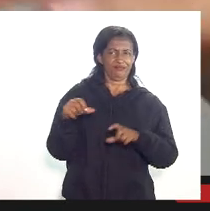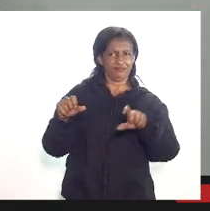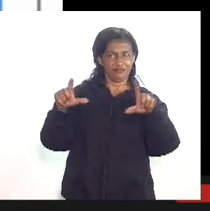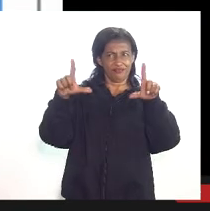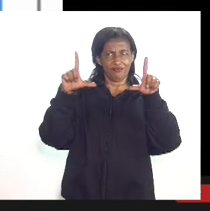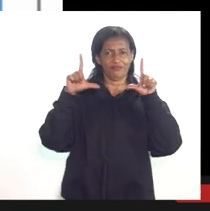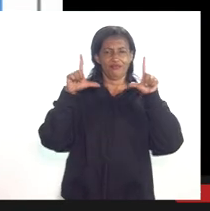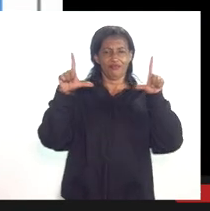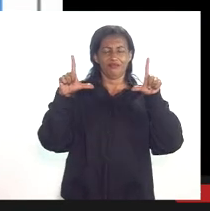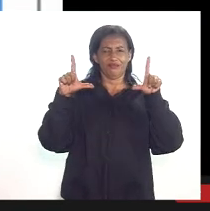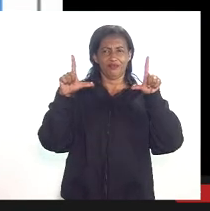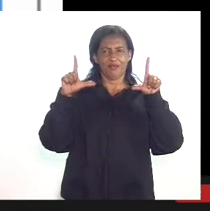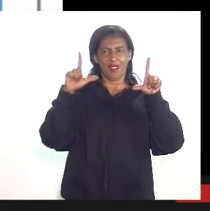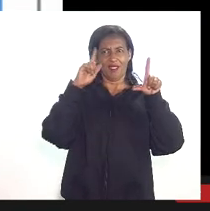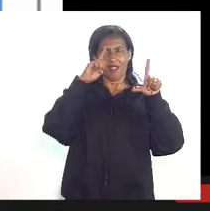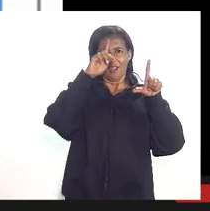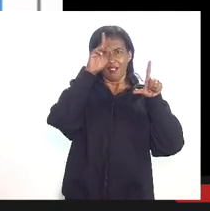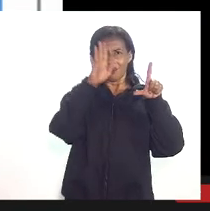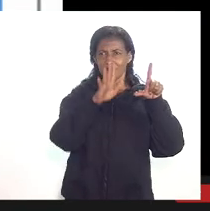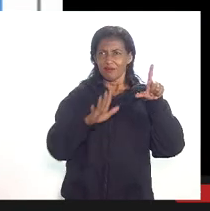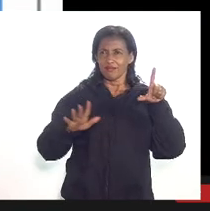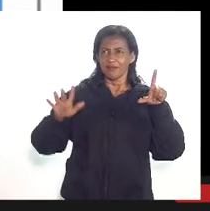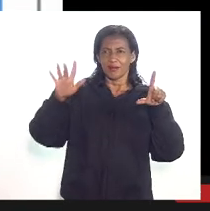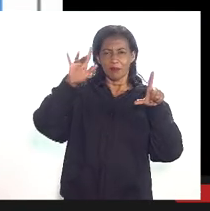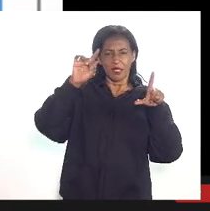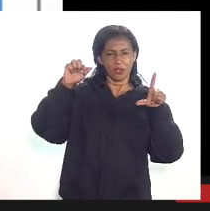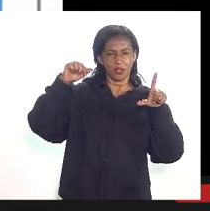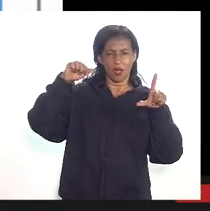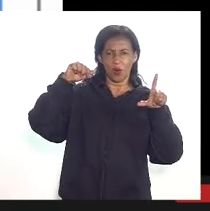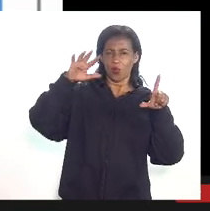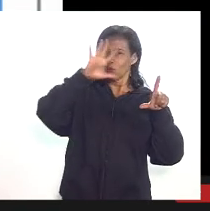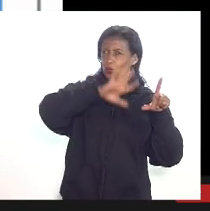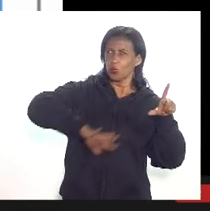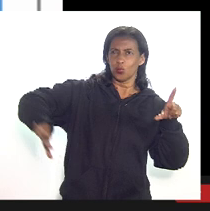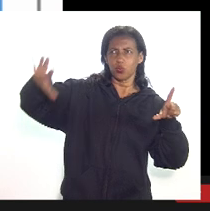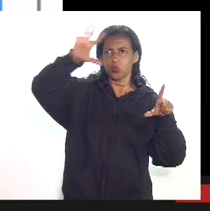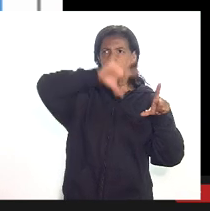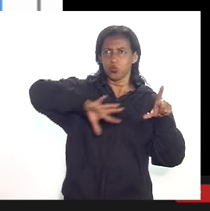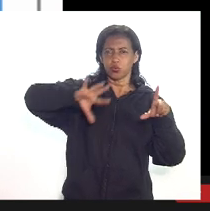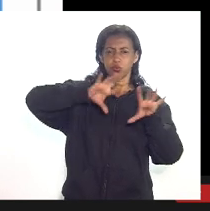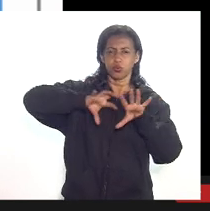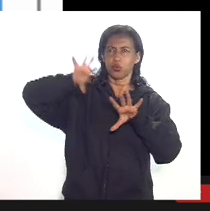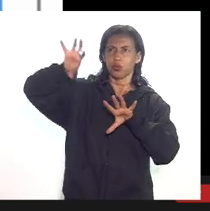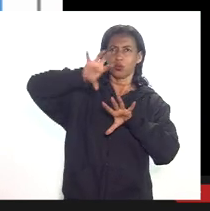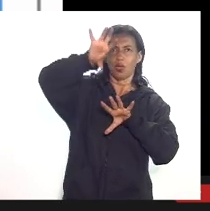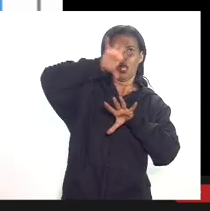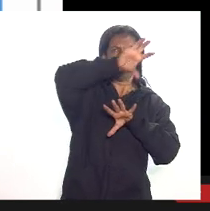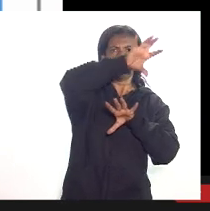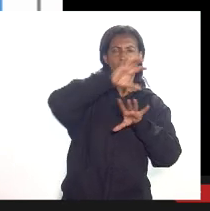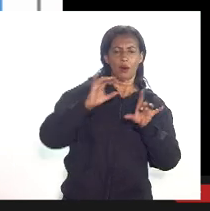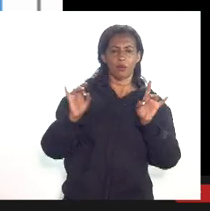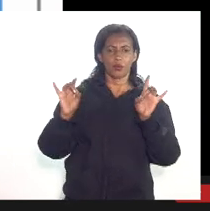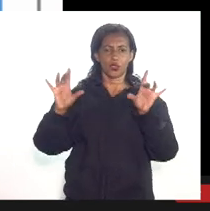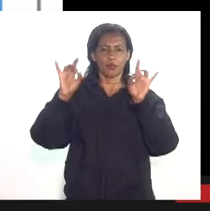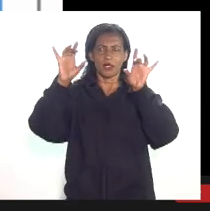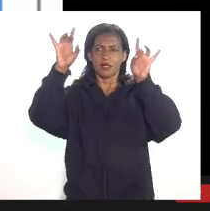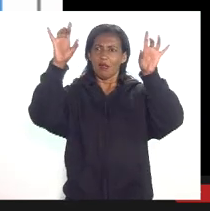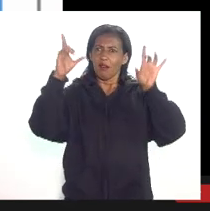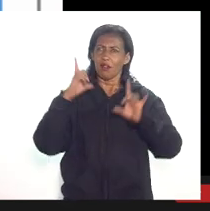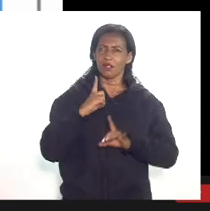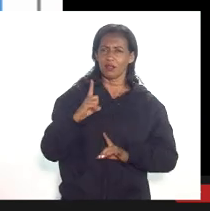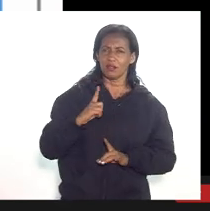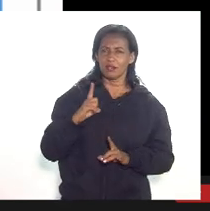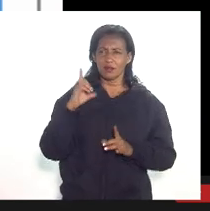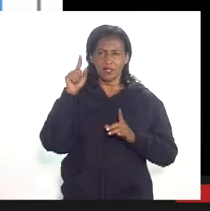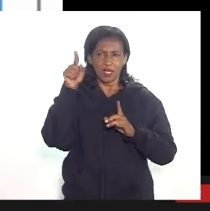cenário internacional aqui são só indícios mas evidentemente nos outros campos com participação especial há sempre uma certa